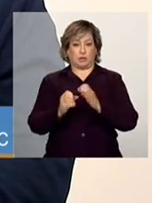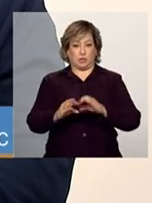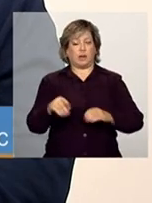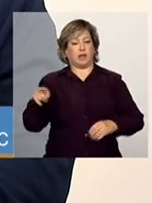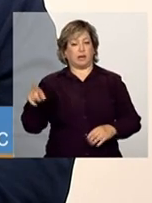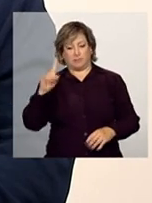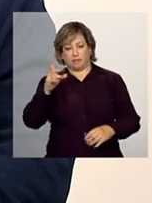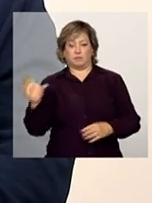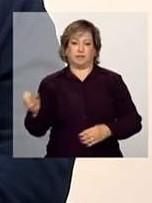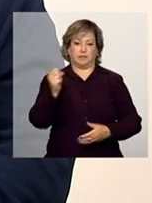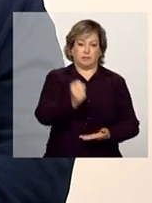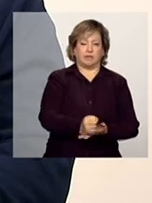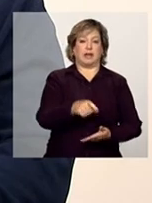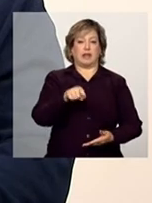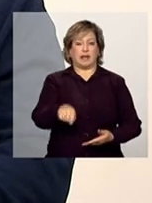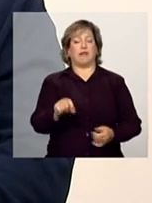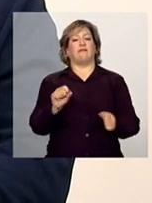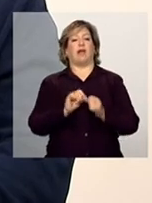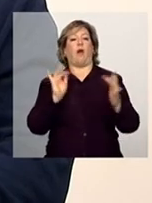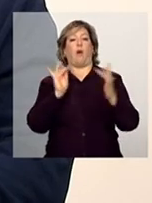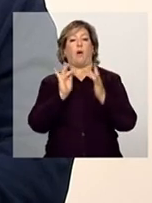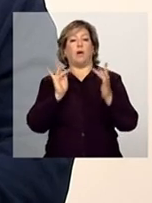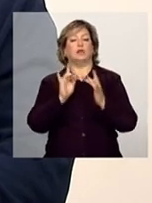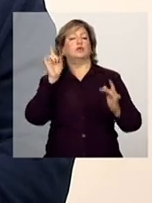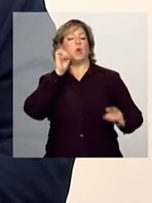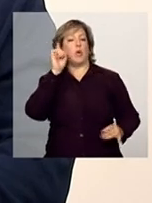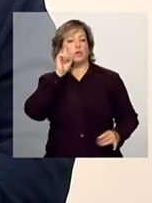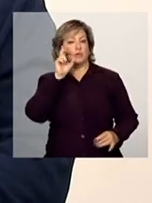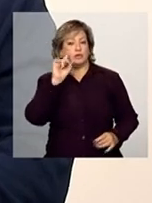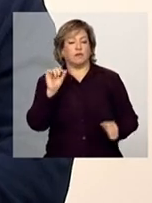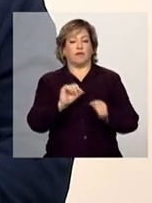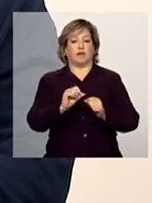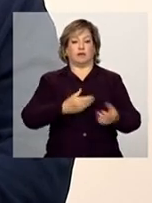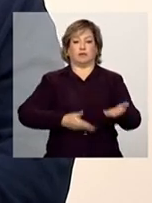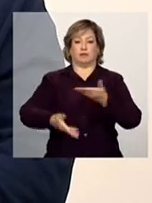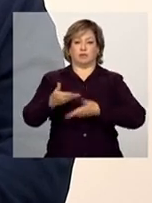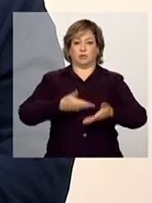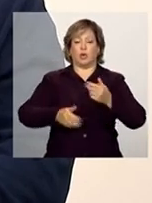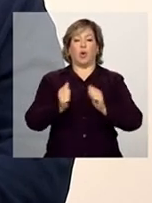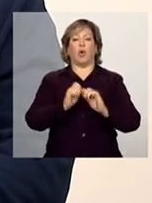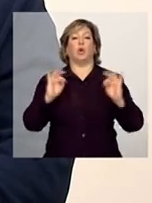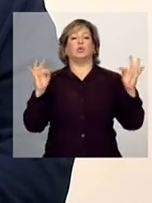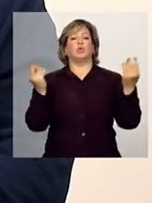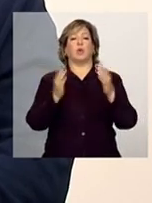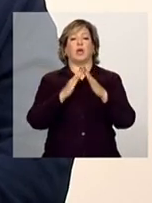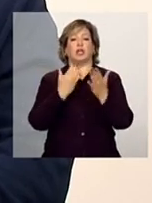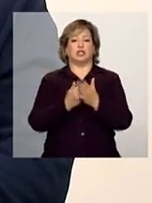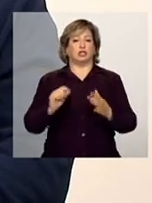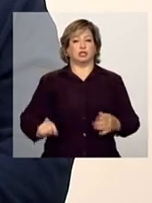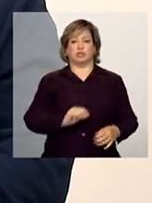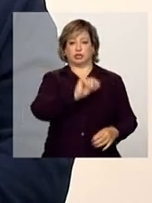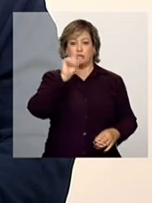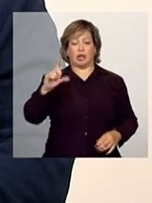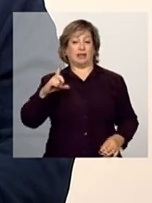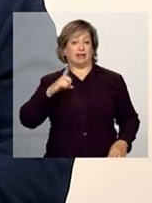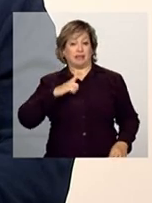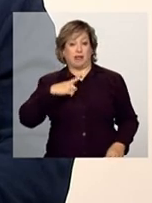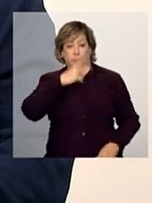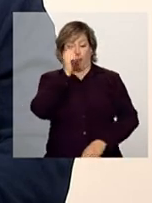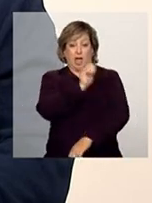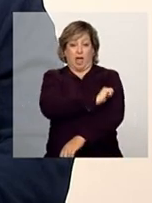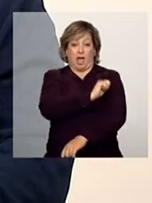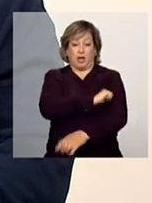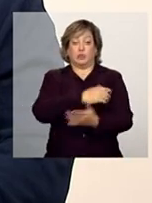quem faz o contato cotidiano, faz o relacionamento com todas as escolas onde nós temos estudantes que